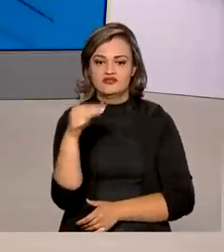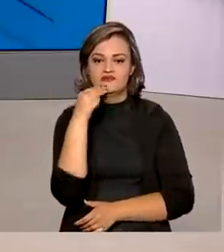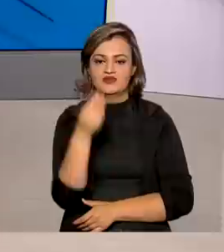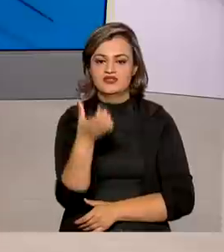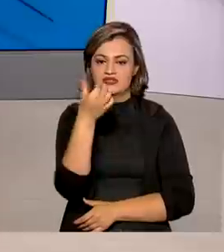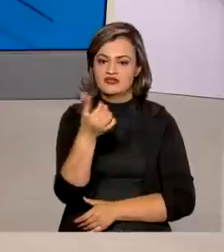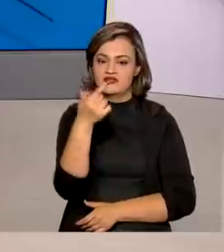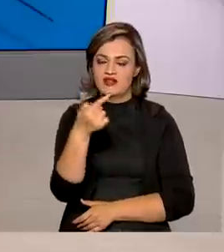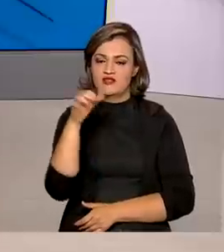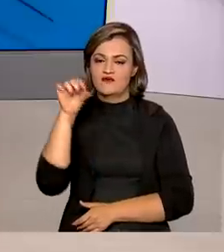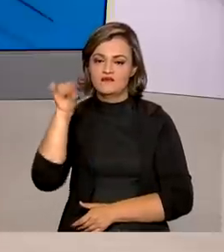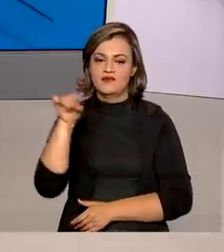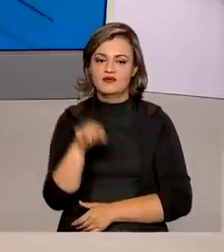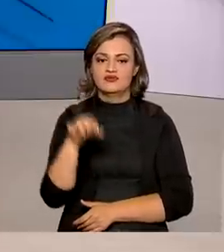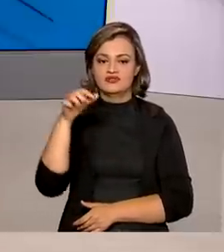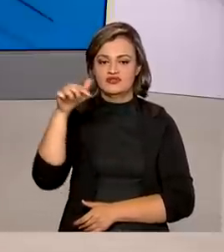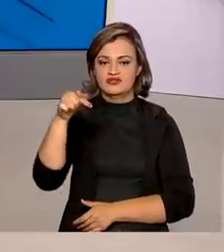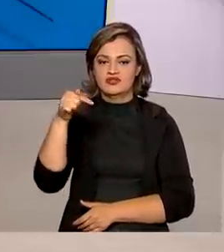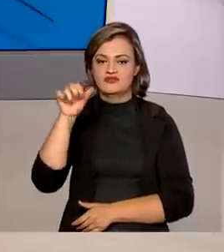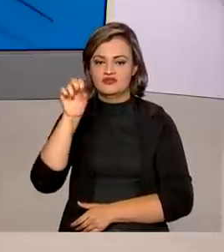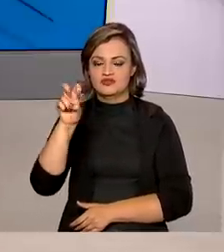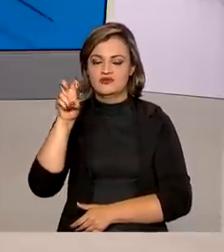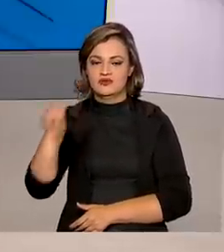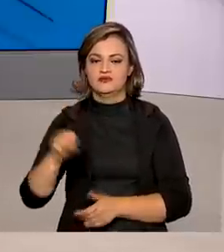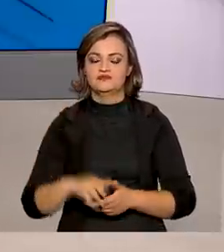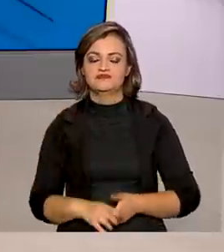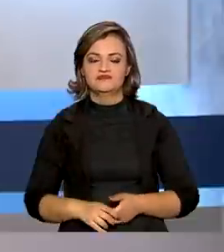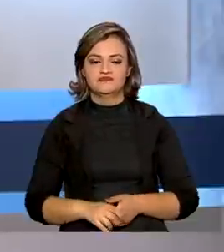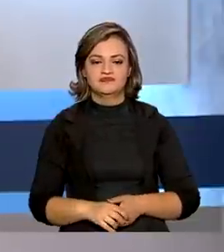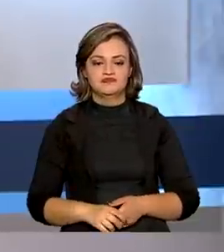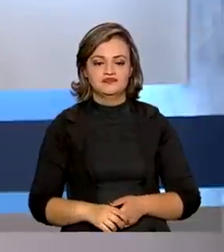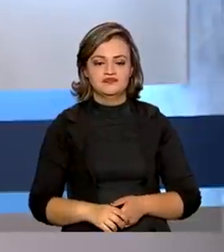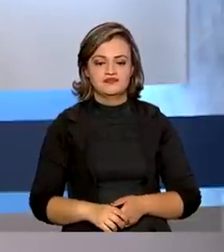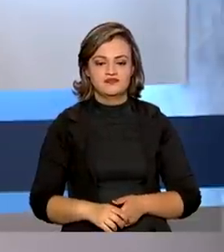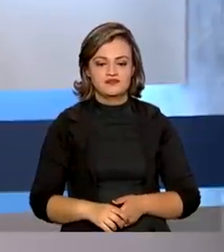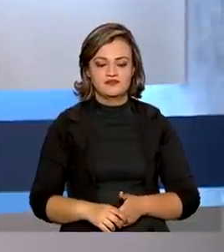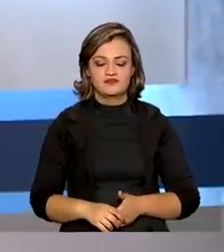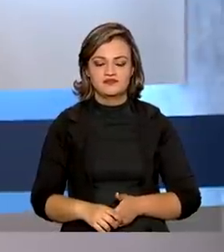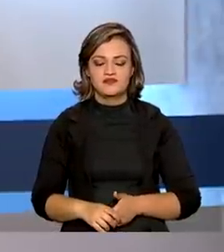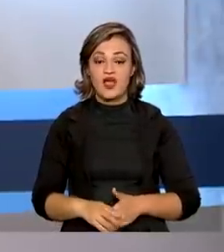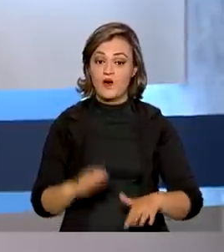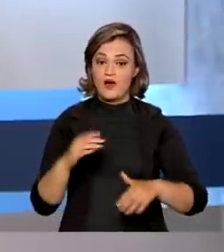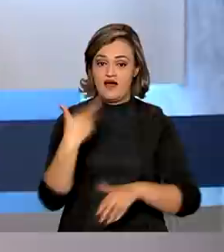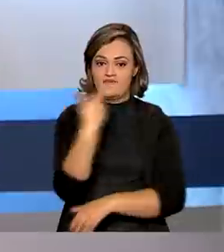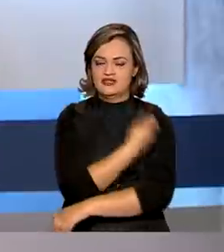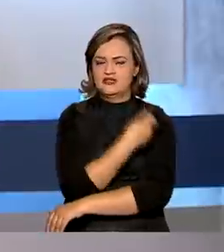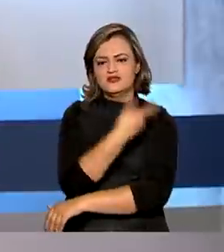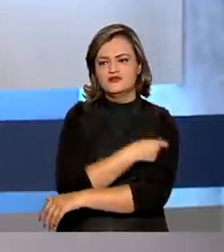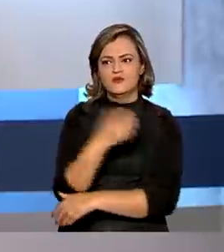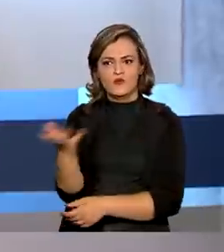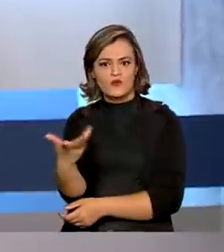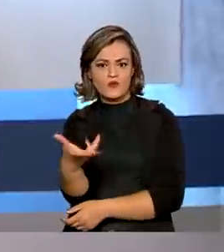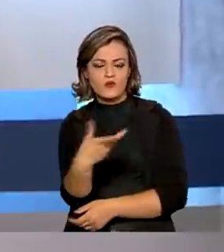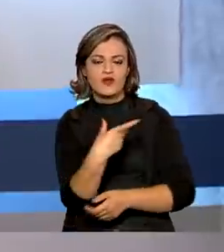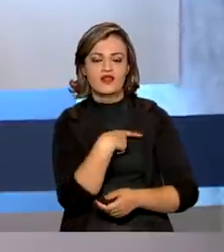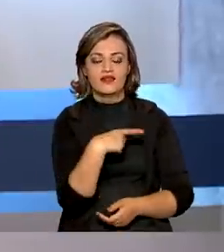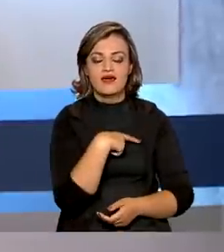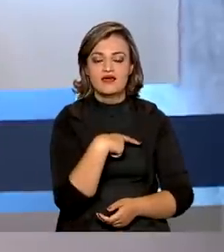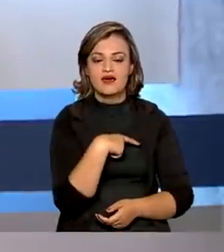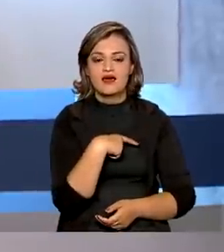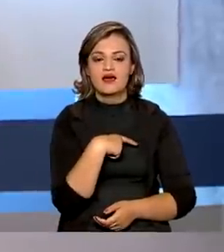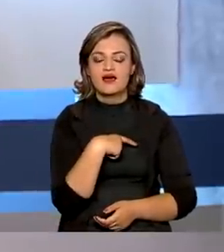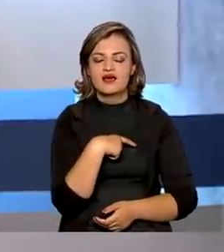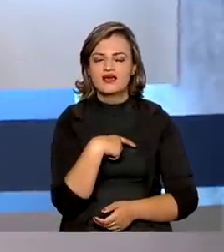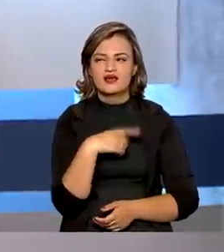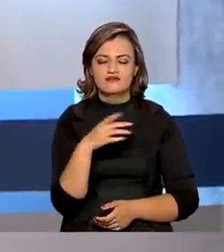679 mil 758 pessoas. Com o avanço da vacinação contra a Covid-19 no país,